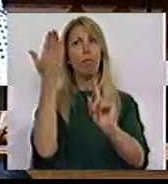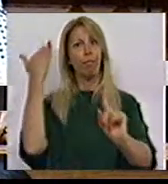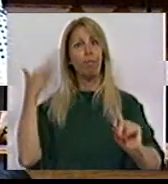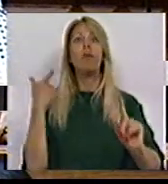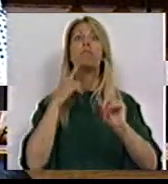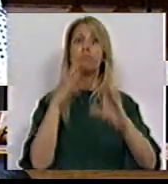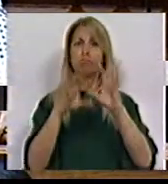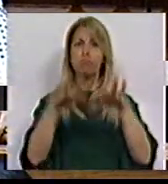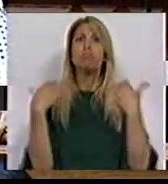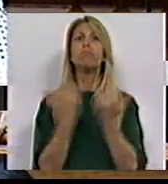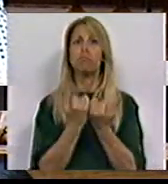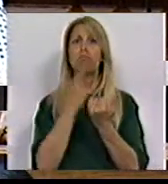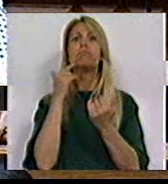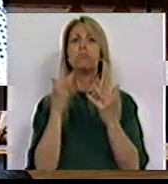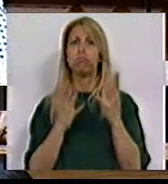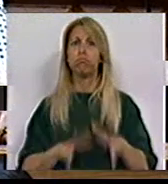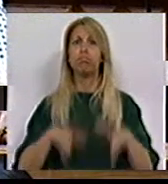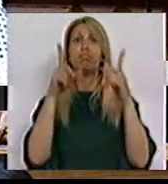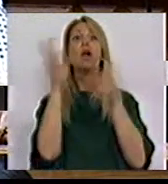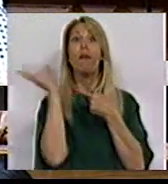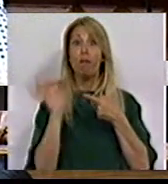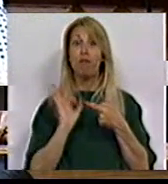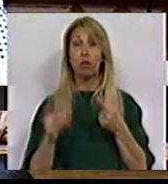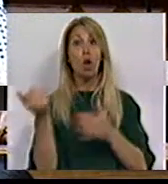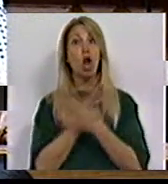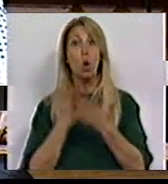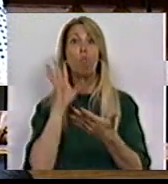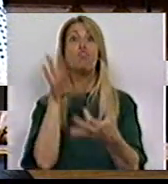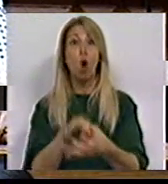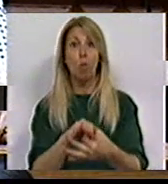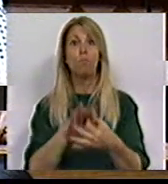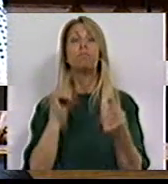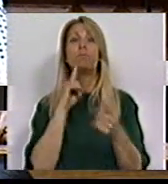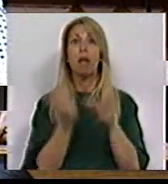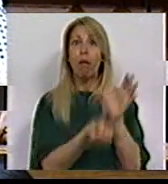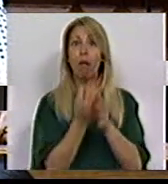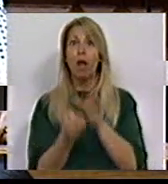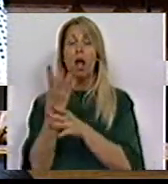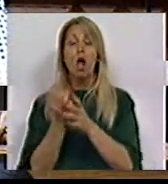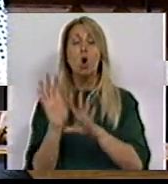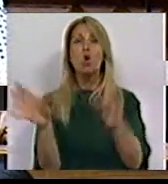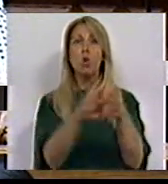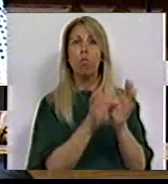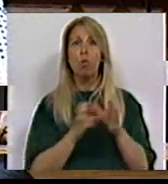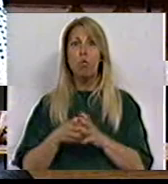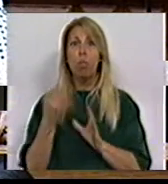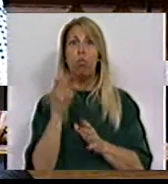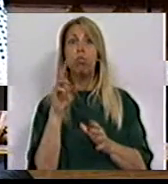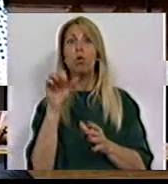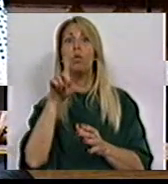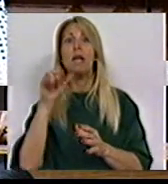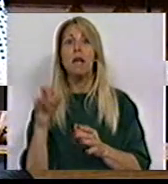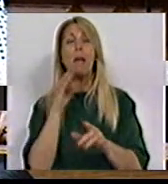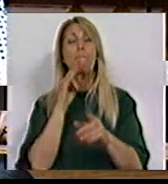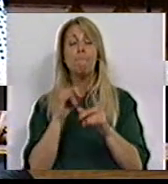caracterizada por um crescente predomínio do fator económico, traduzido na constituição de grandes grupos, plurimédia, incluindo a imprensa,